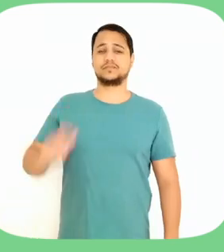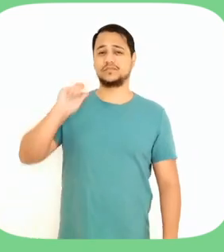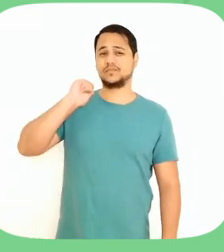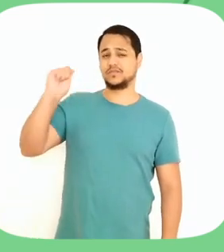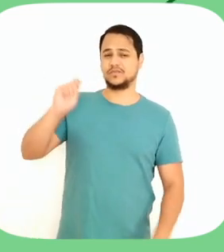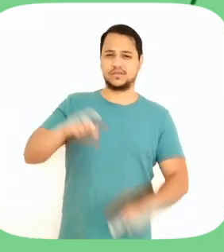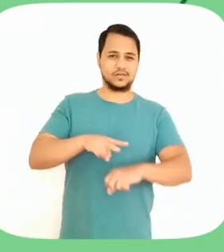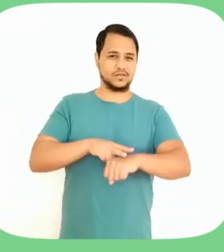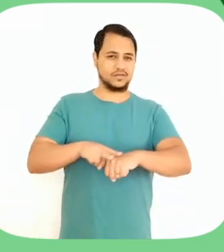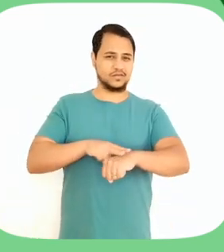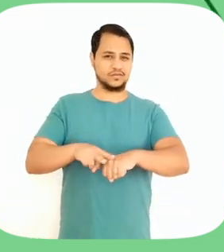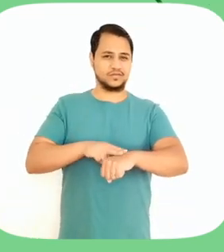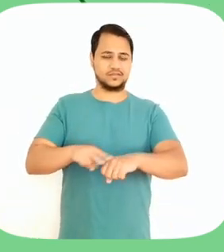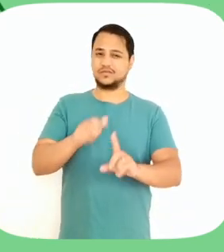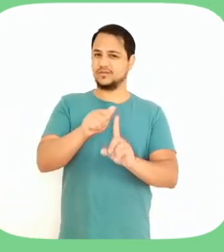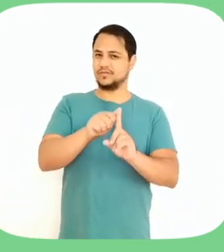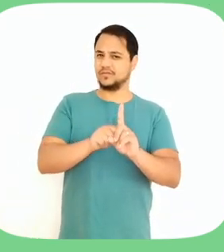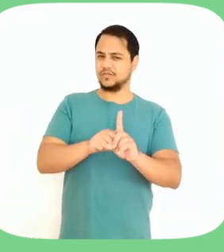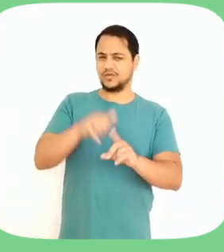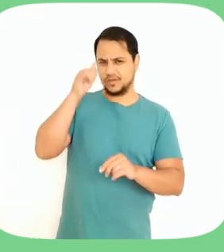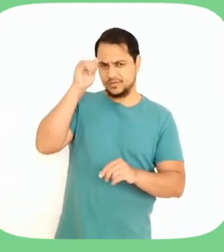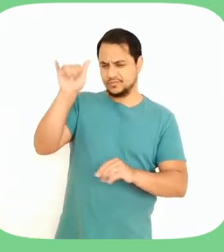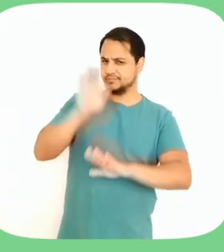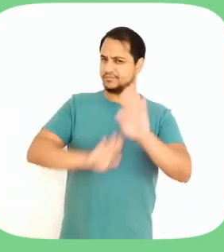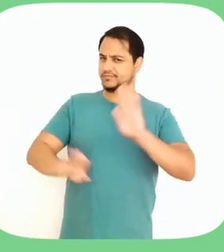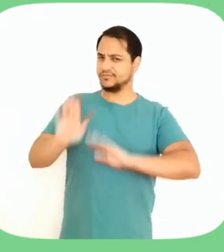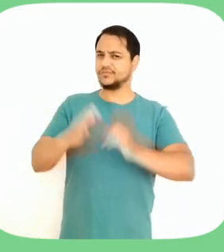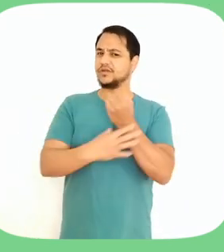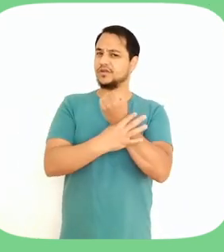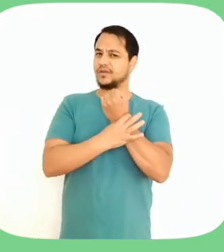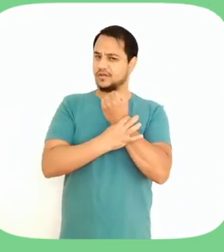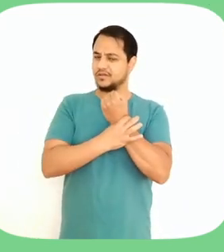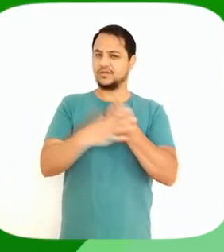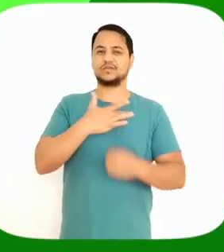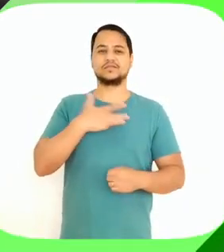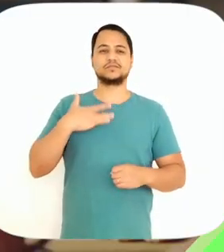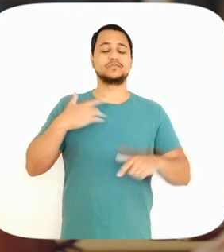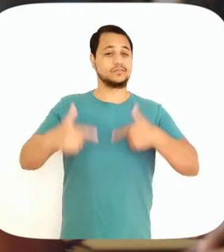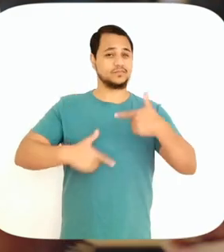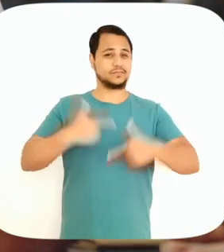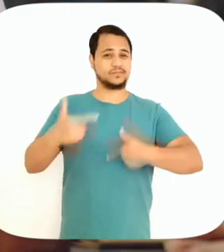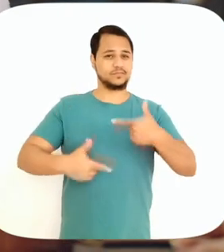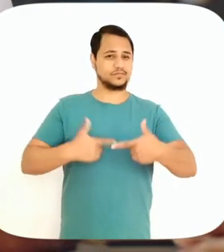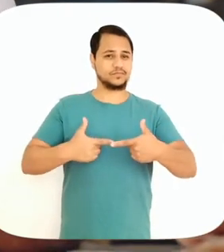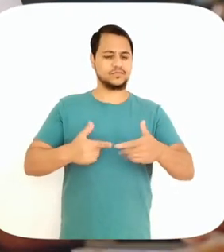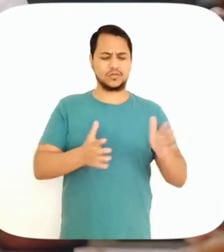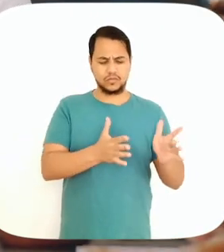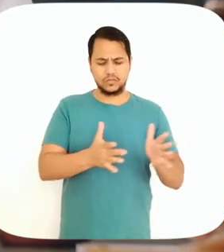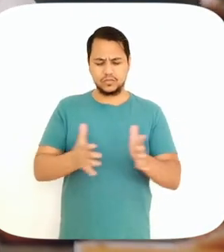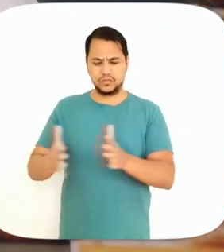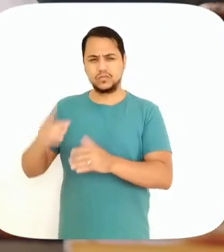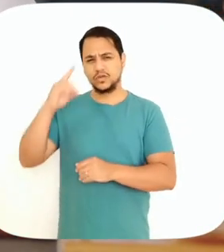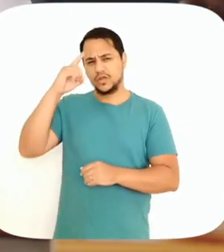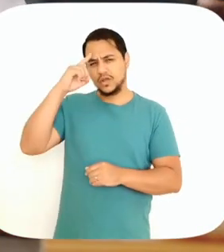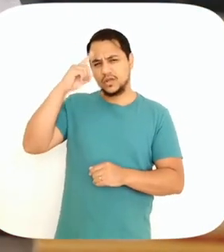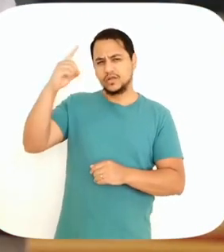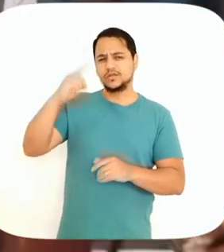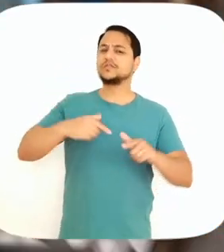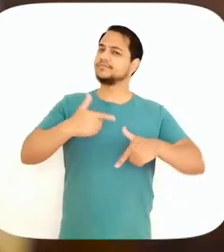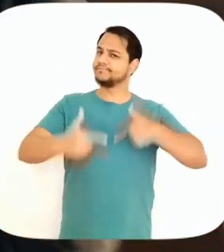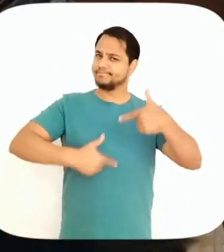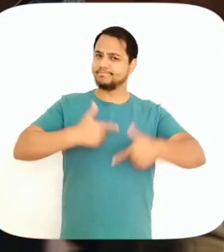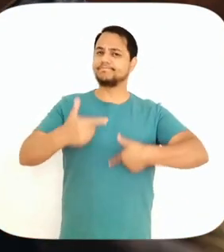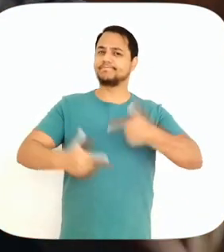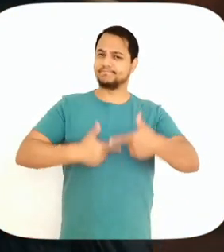Abril Verde, mês de prevenção, segurança e saúde no trabalho. Passamos grande parte de nossos